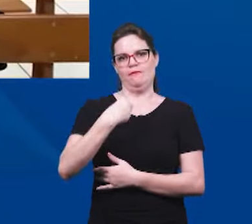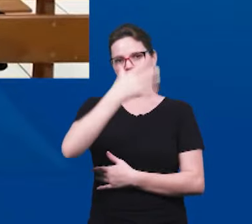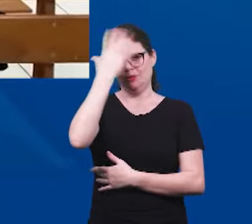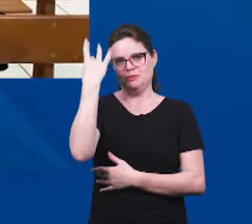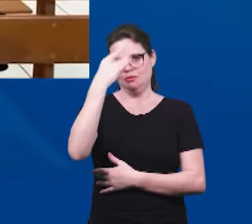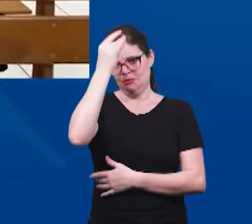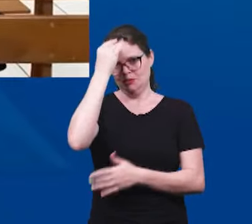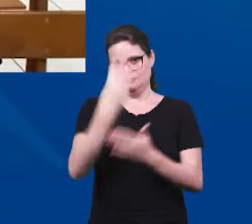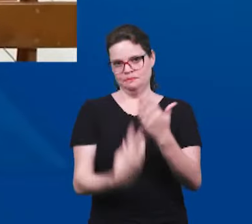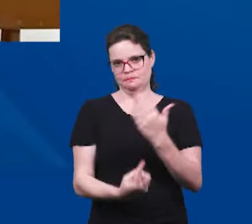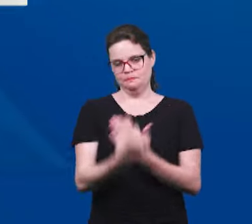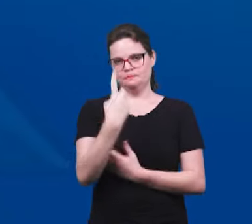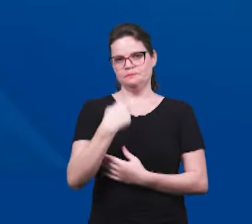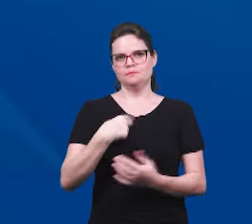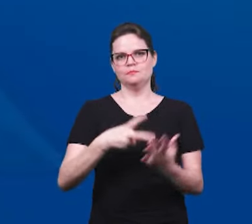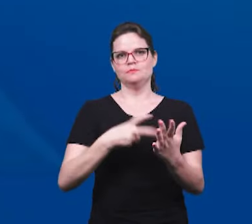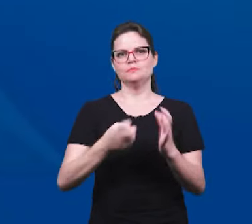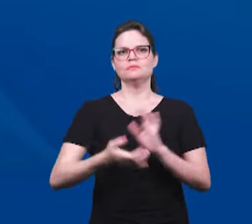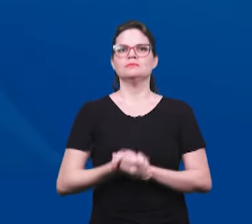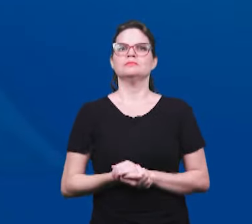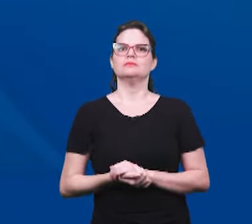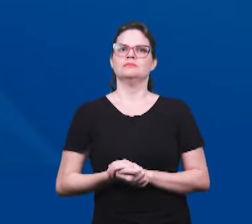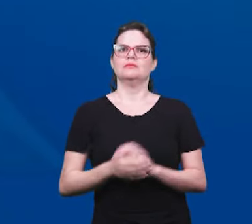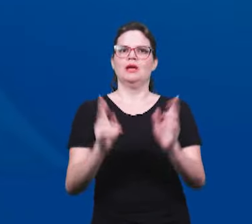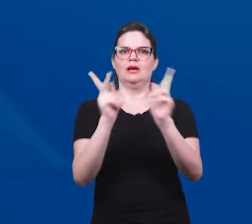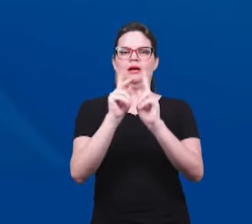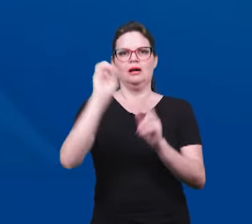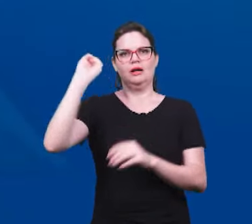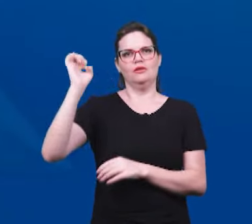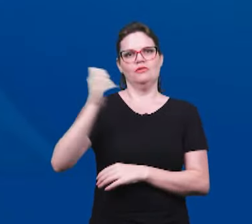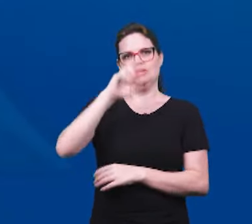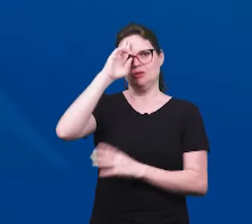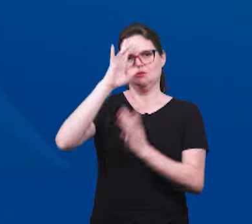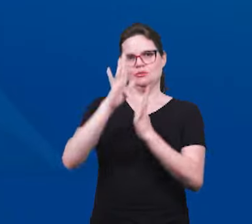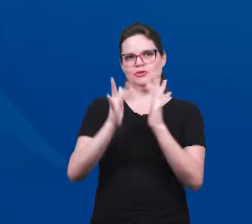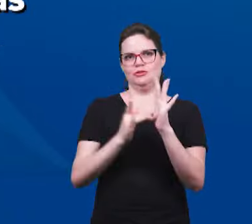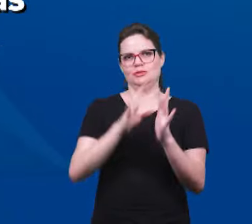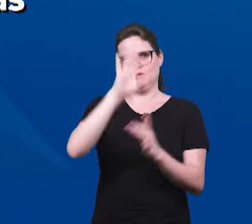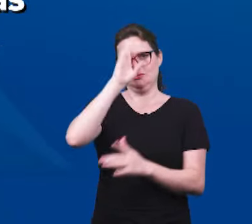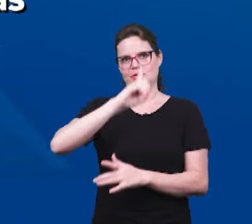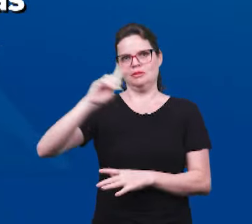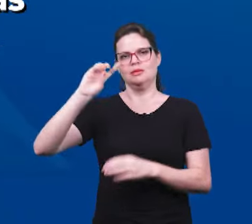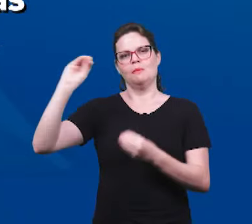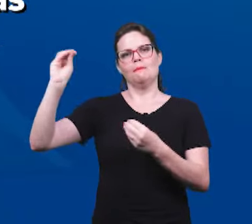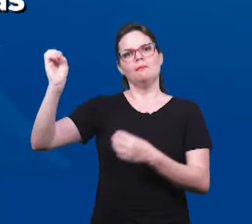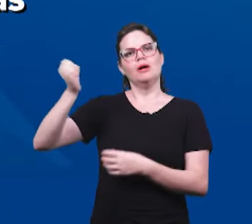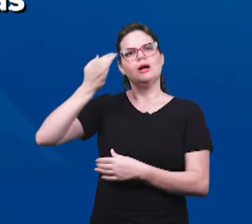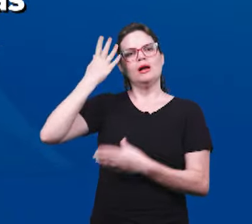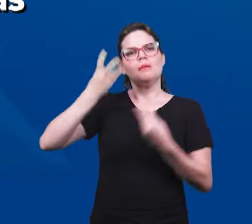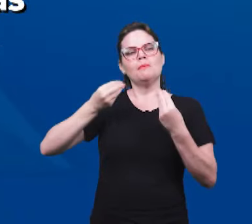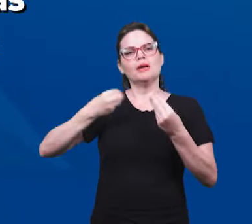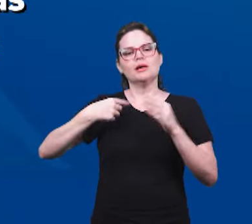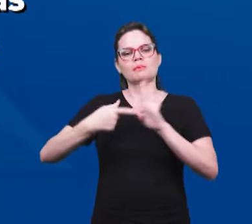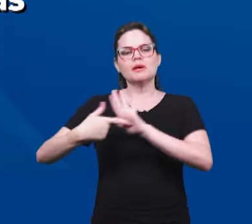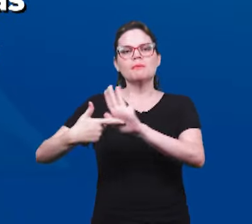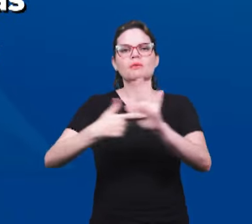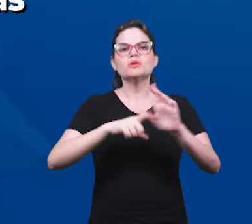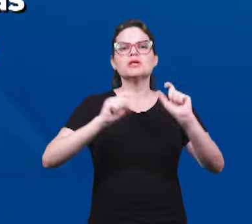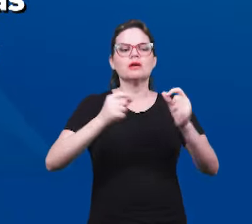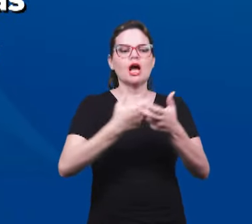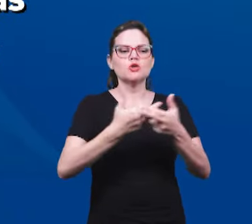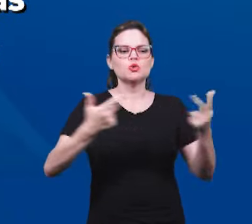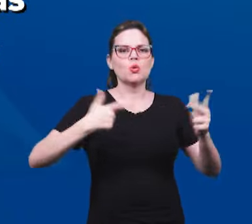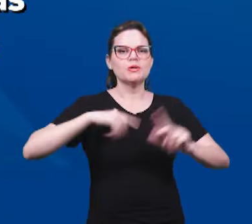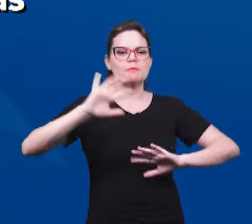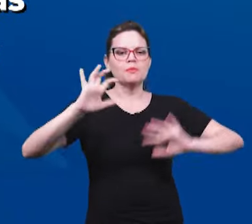e do Espírito Santo. A revelação de Jesus Cristo que Deus lhe deu para manifestar a seu servo nas coisas